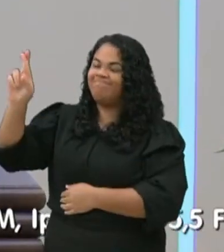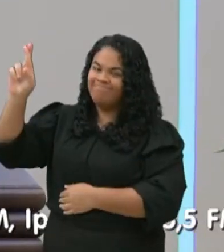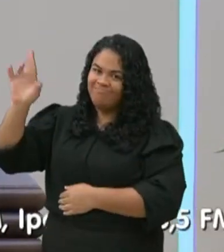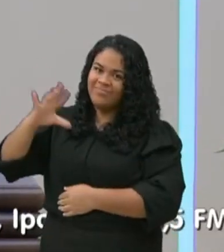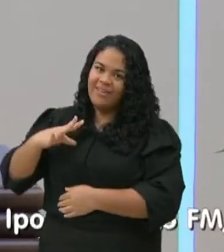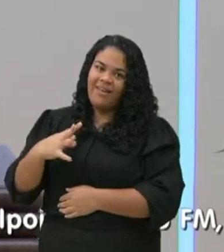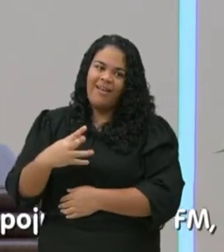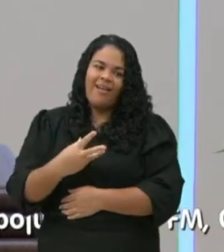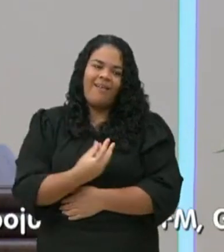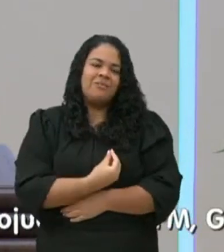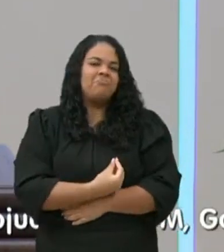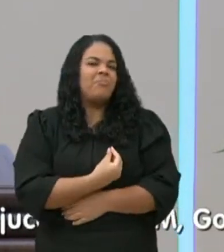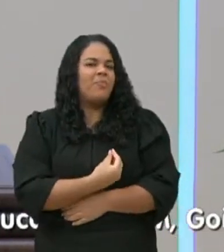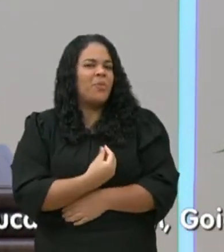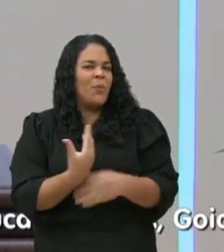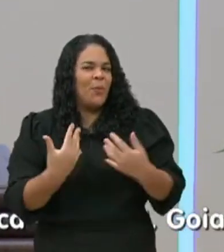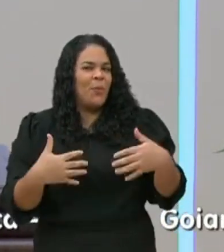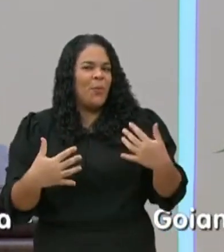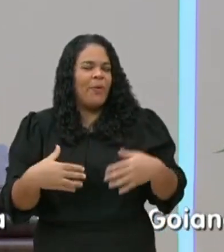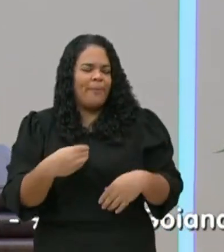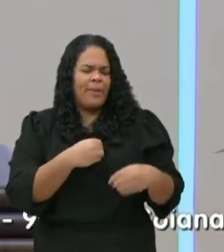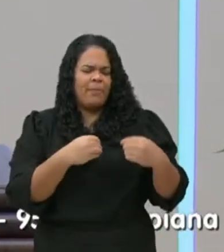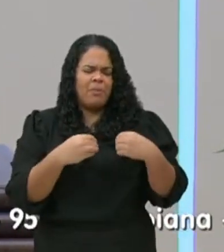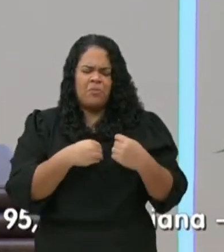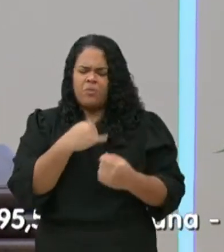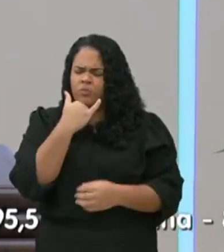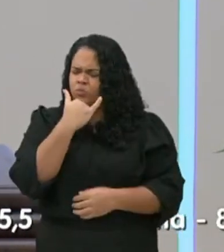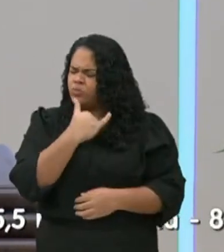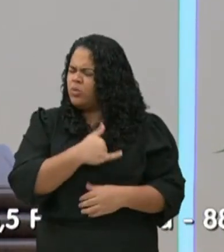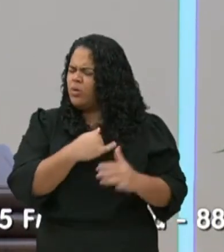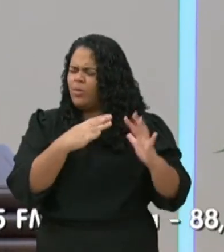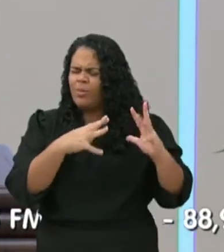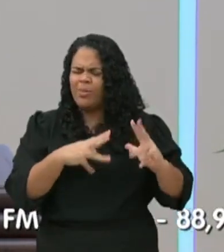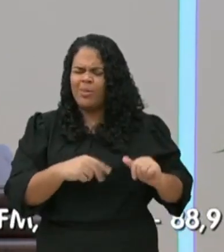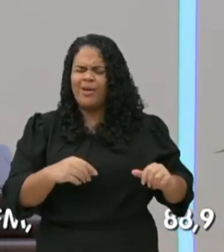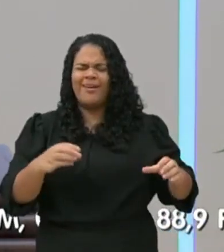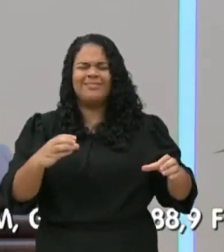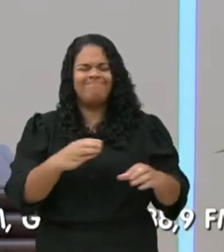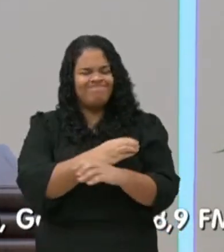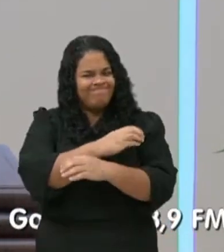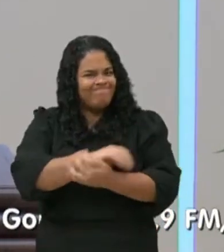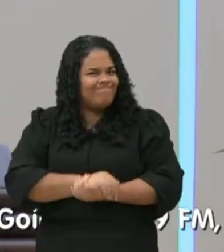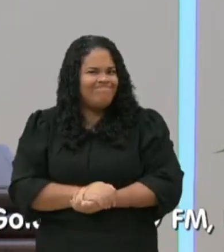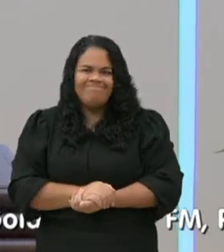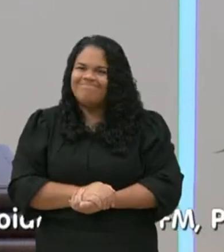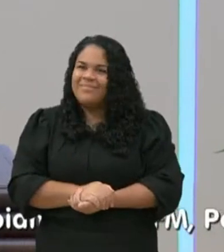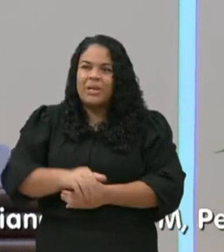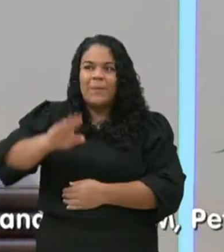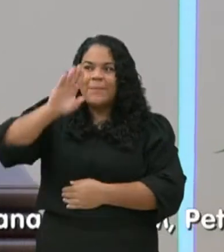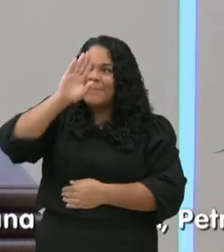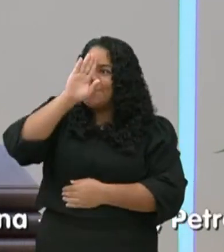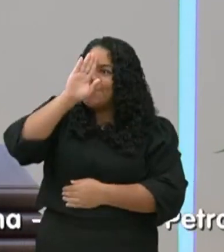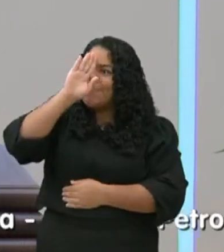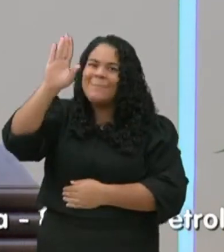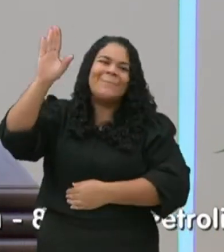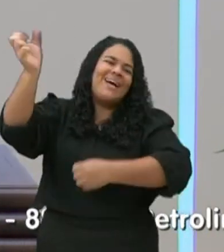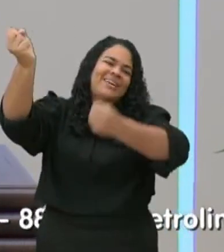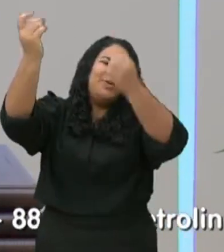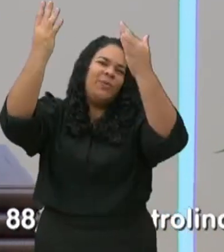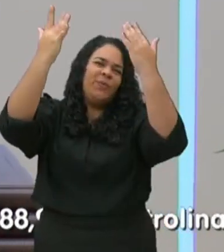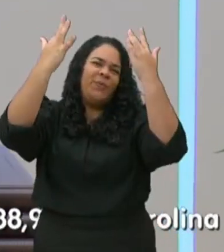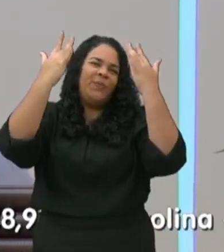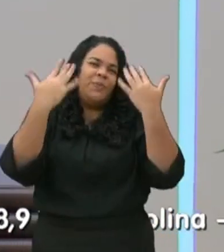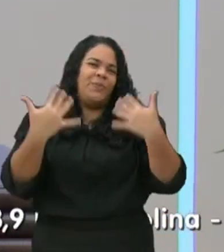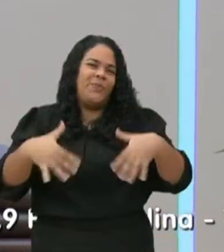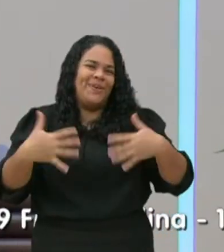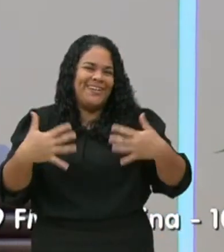perdão dos nossos pecados, sempre tenho dito que é a maior dádiva que o ser humano, que o homem